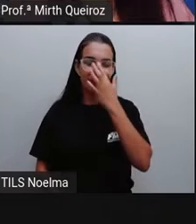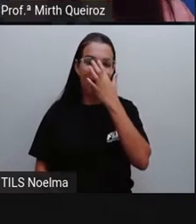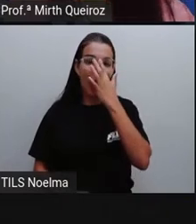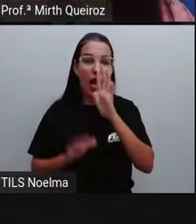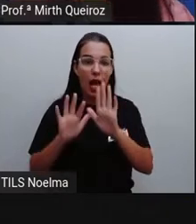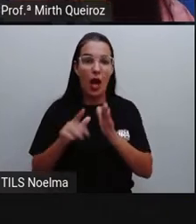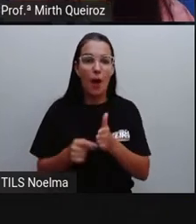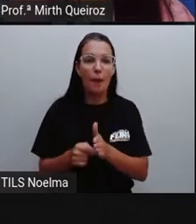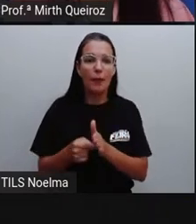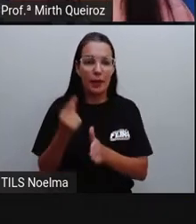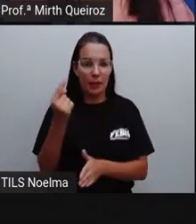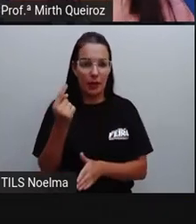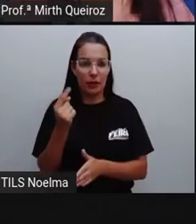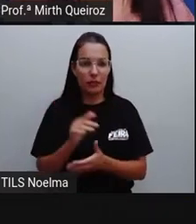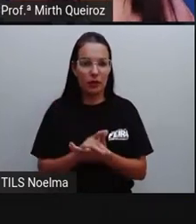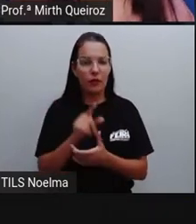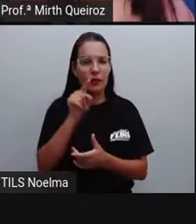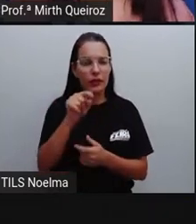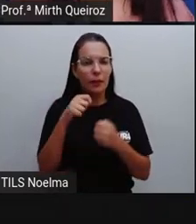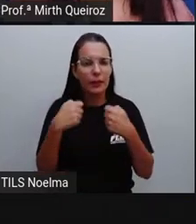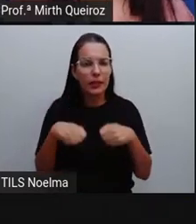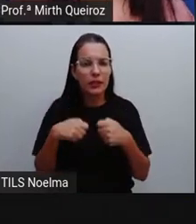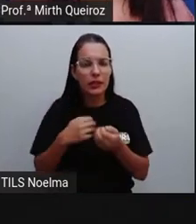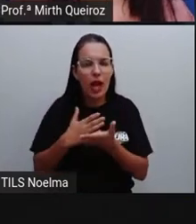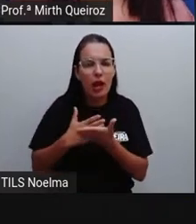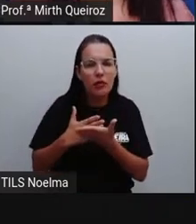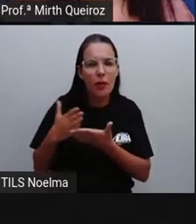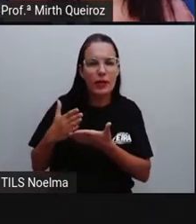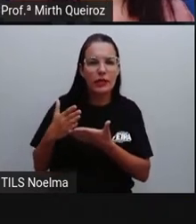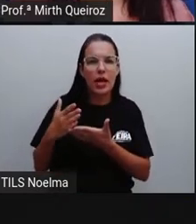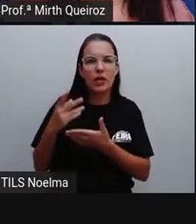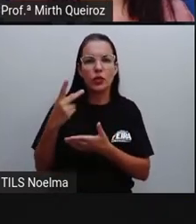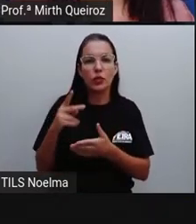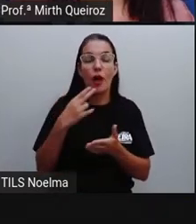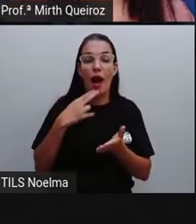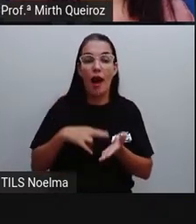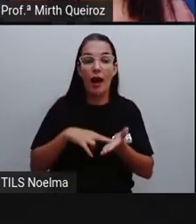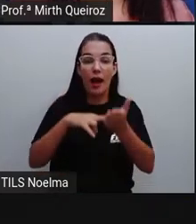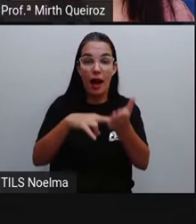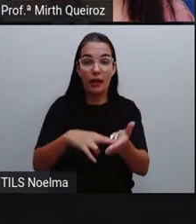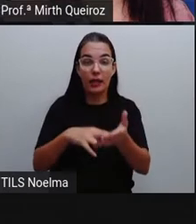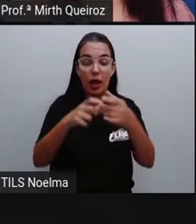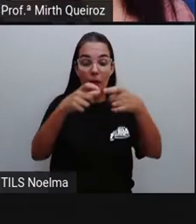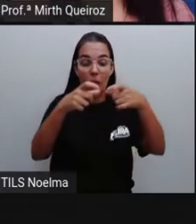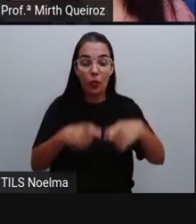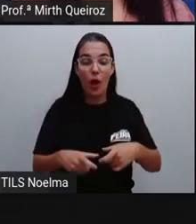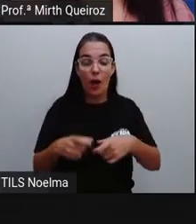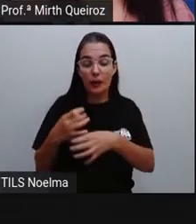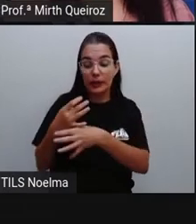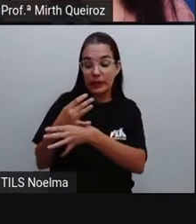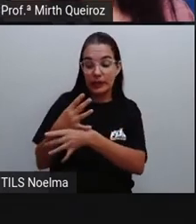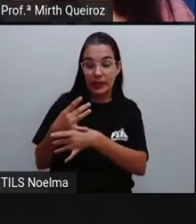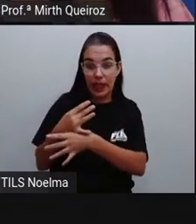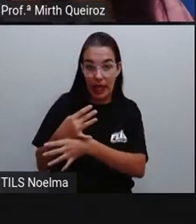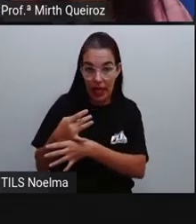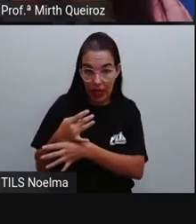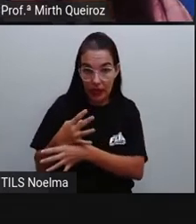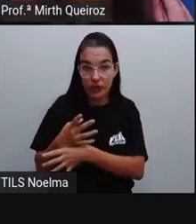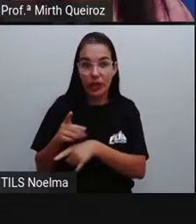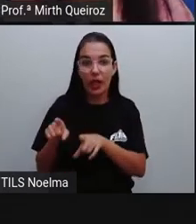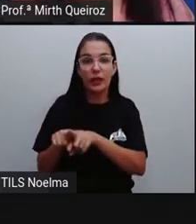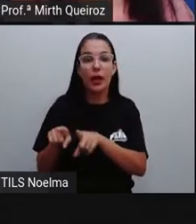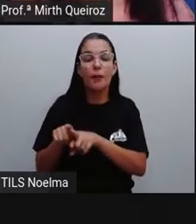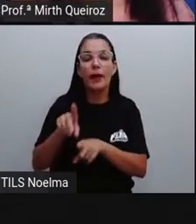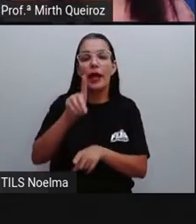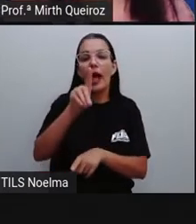Primeiro, inicie sua carta com a marcação do local e da data em que ela foi feita.